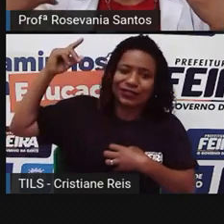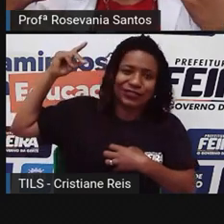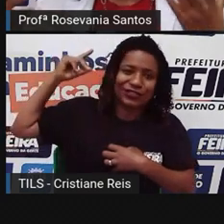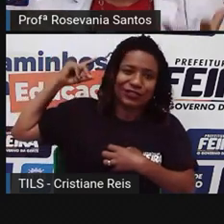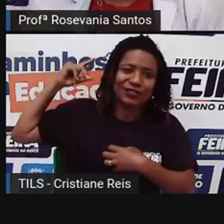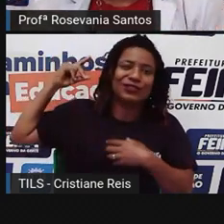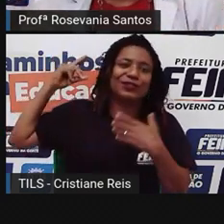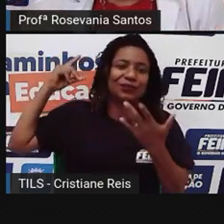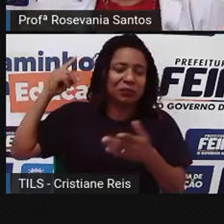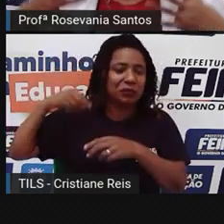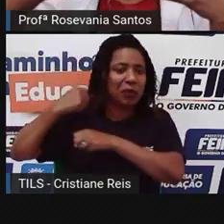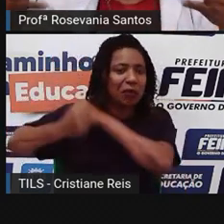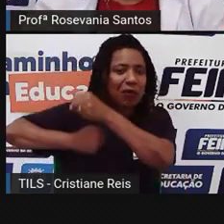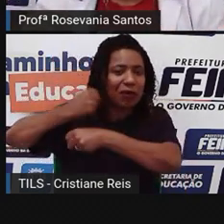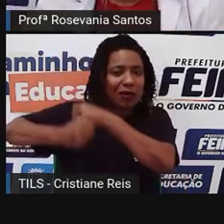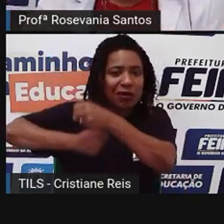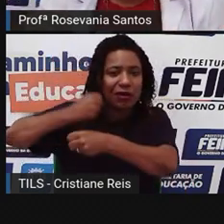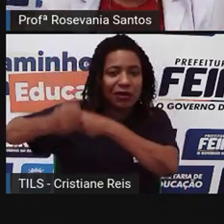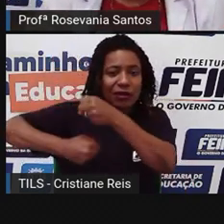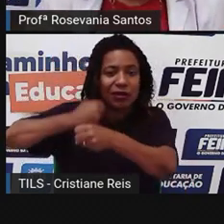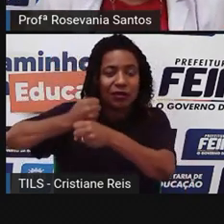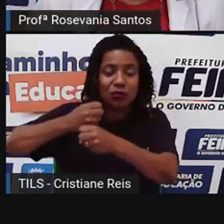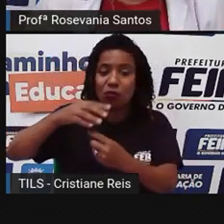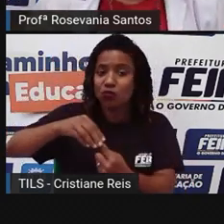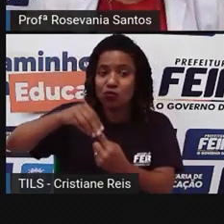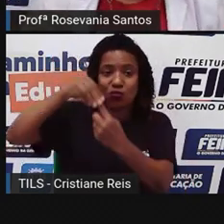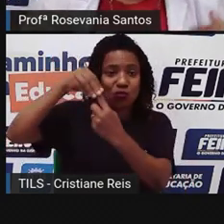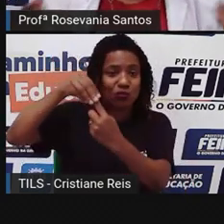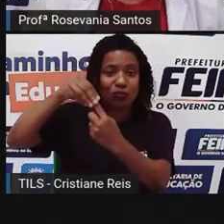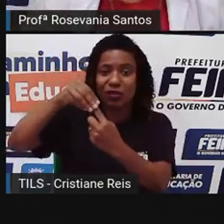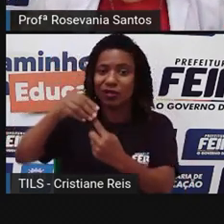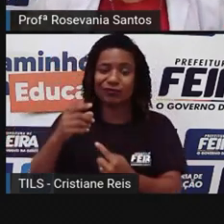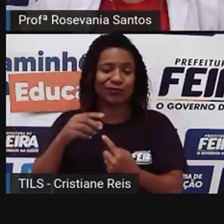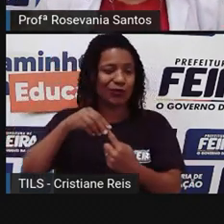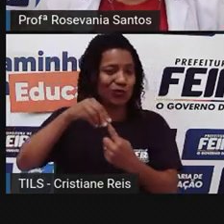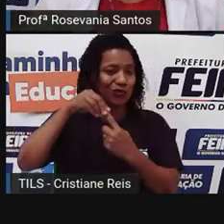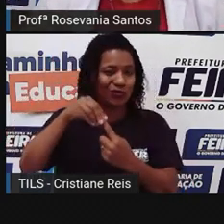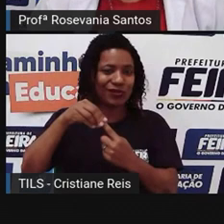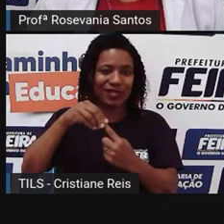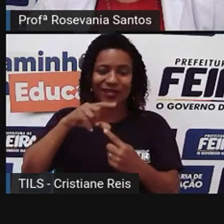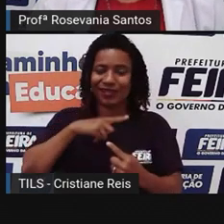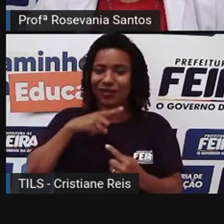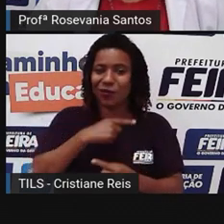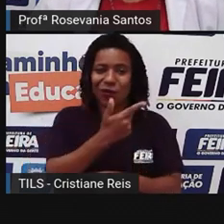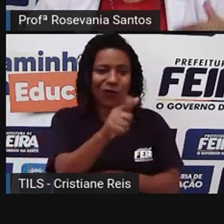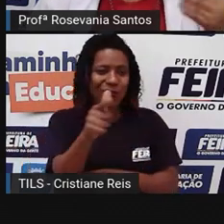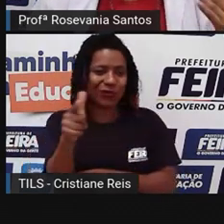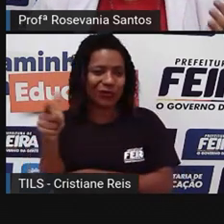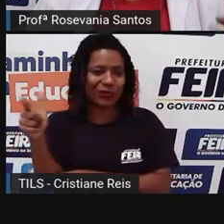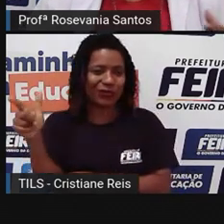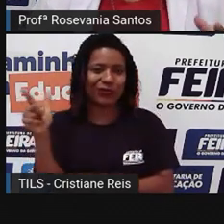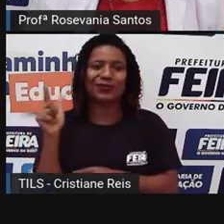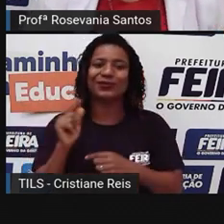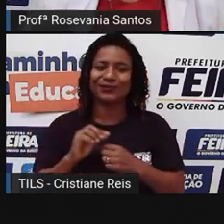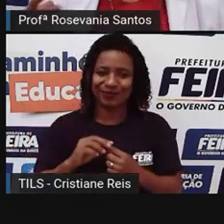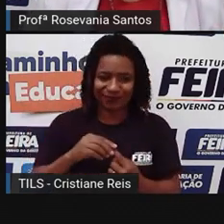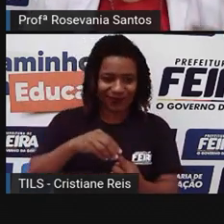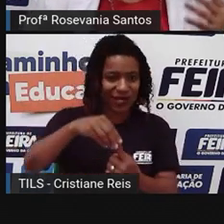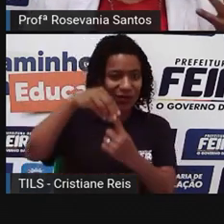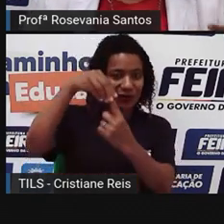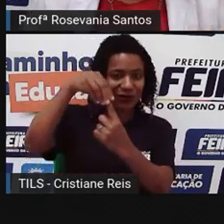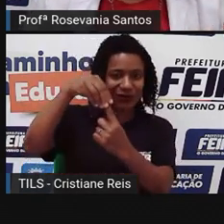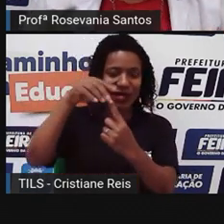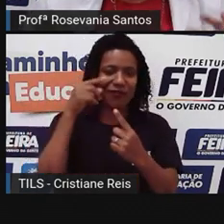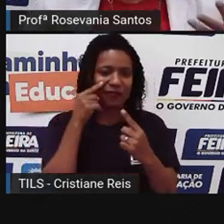peça rara, né? Única, às vezes, que não tem nenhuma outra no mundo mais igual ela. E você percebe o